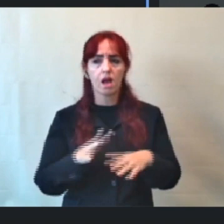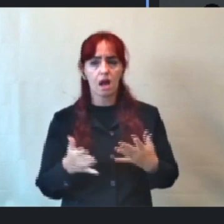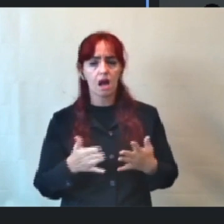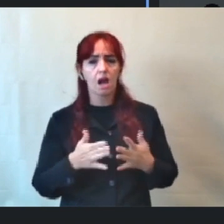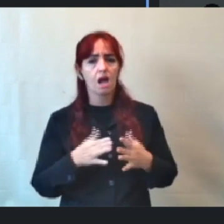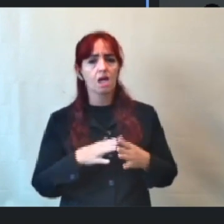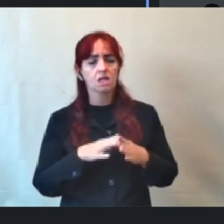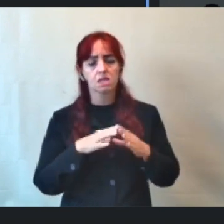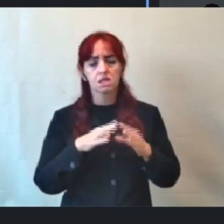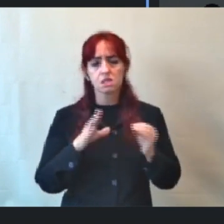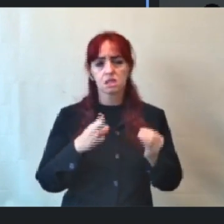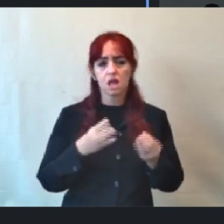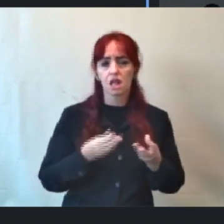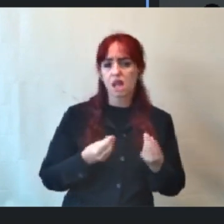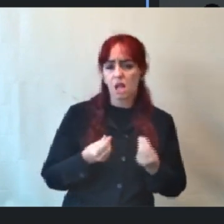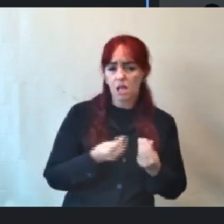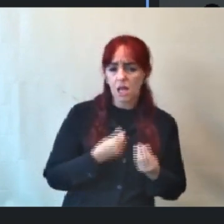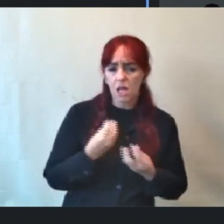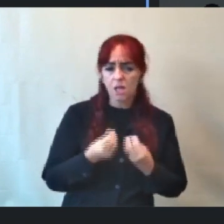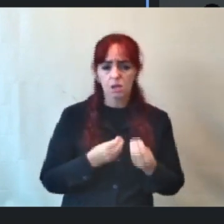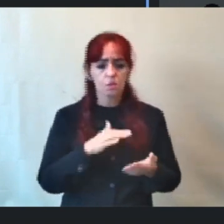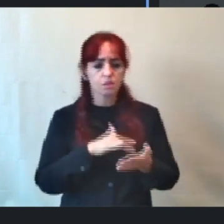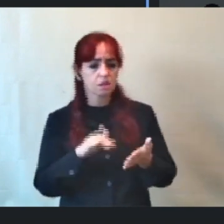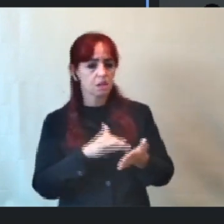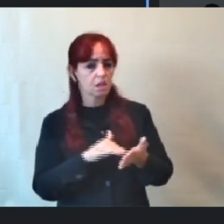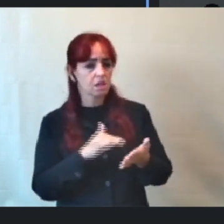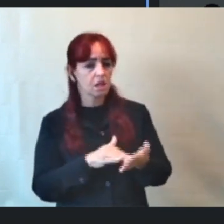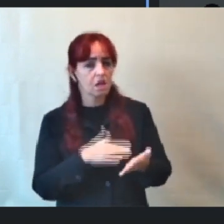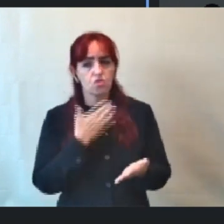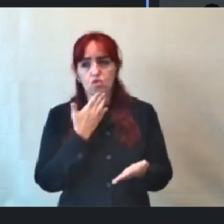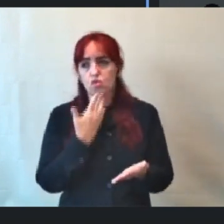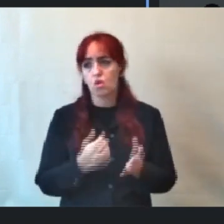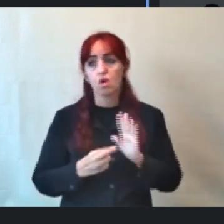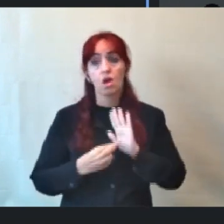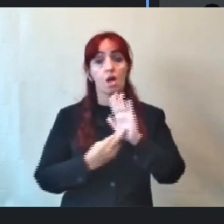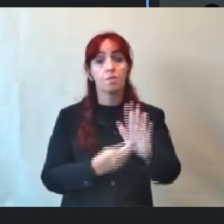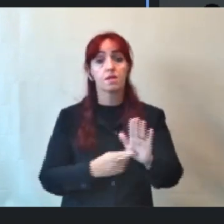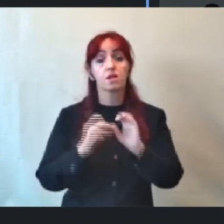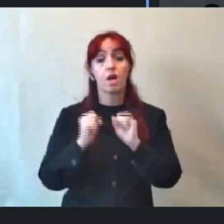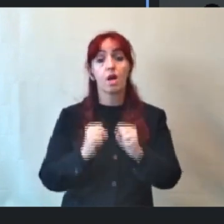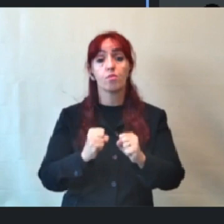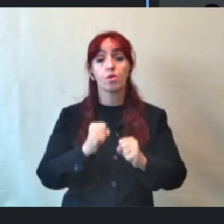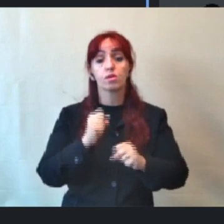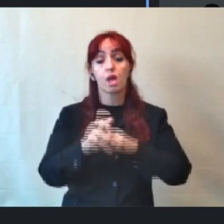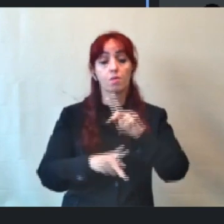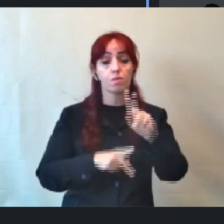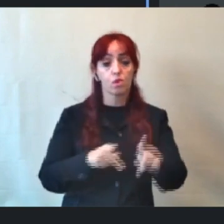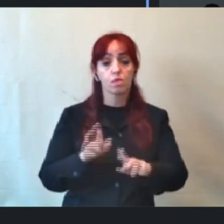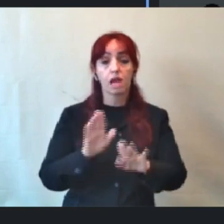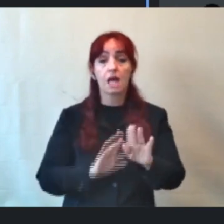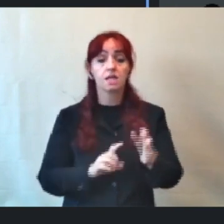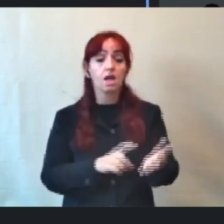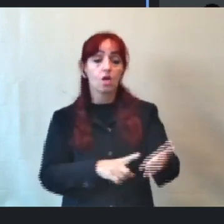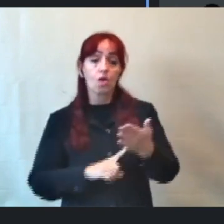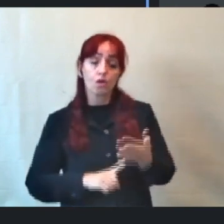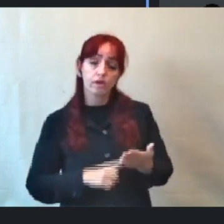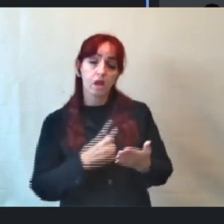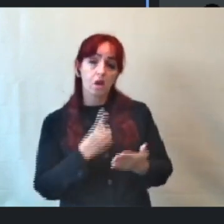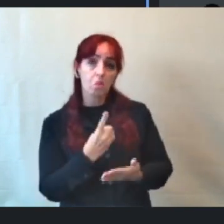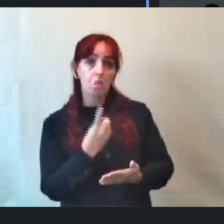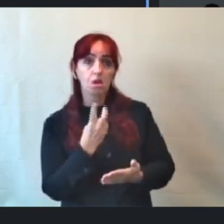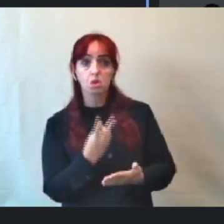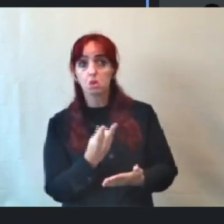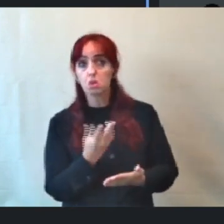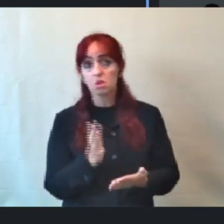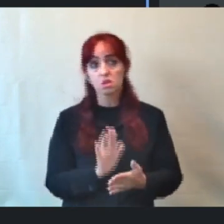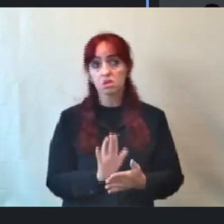seja lá com qual representante do poder público e às vezes convidá-lo, às vezes uma, duas vezes, para até